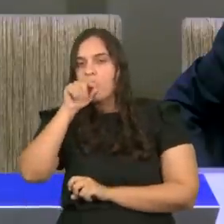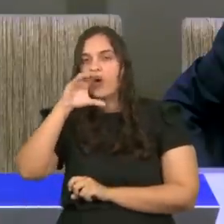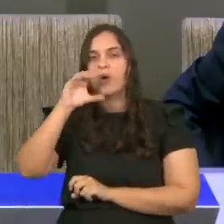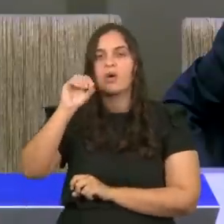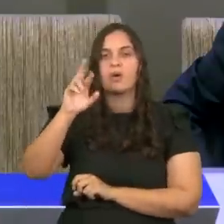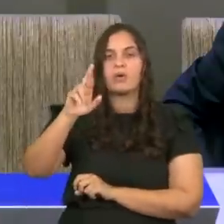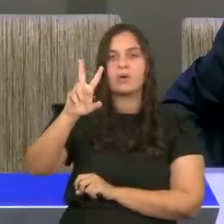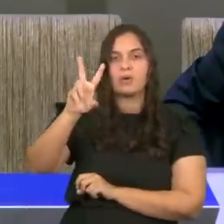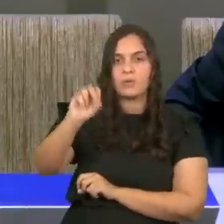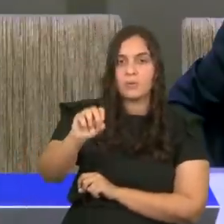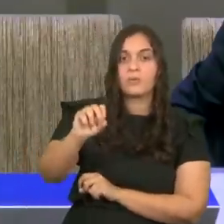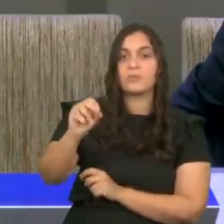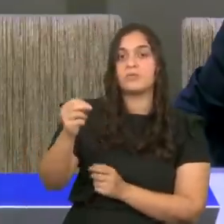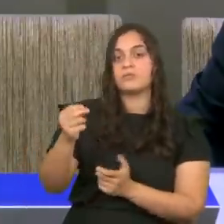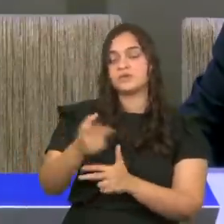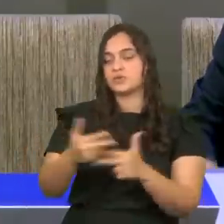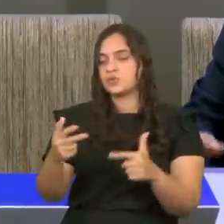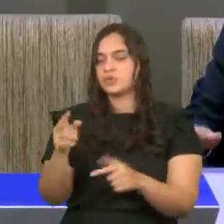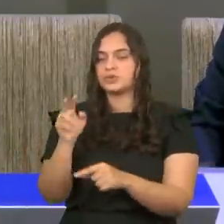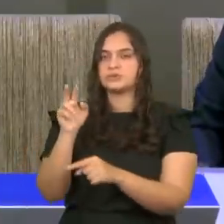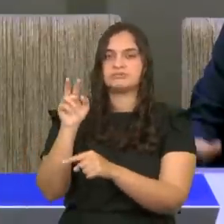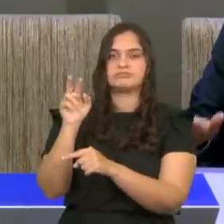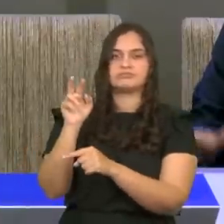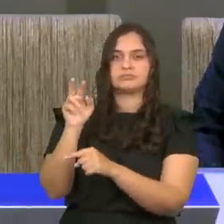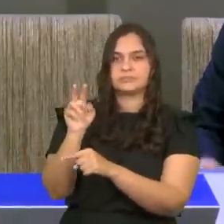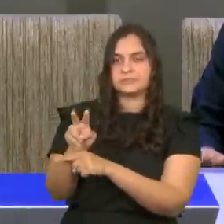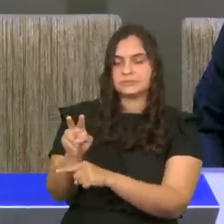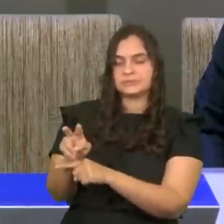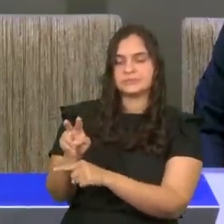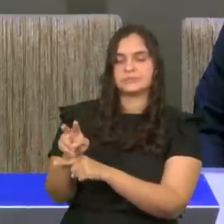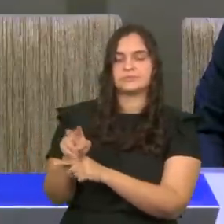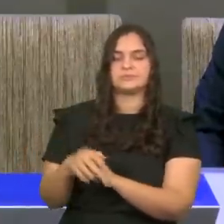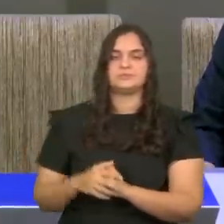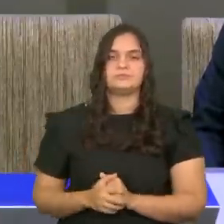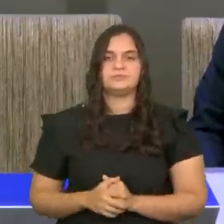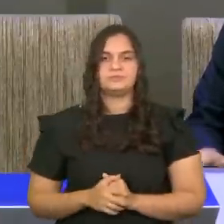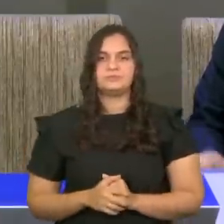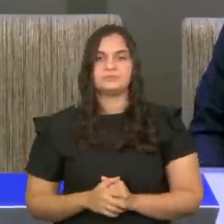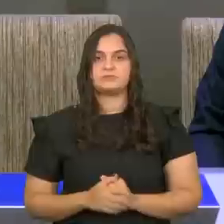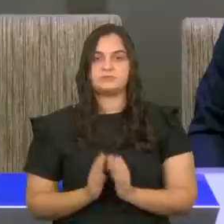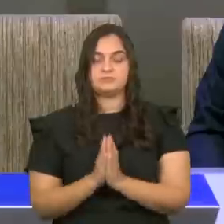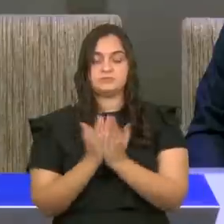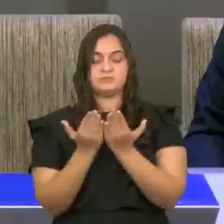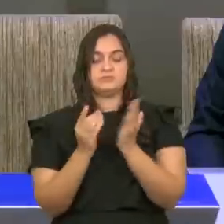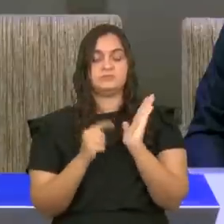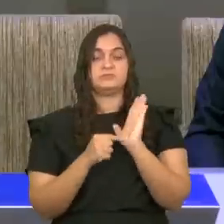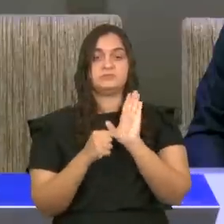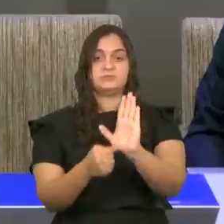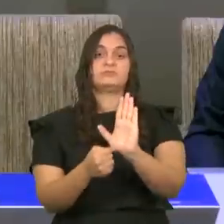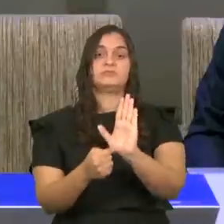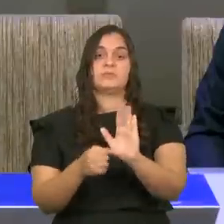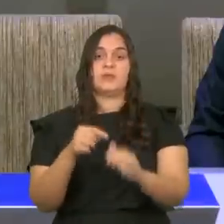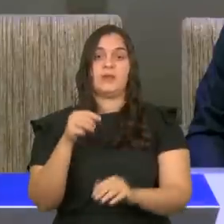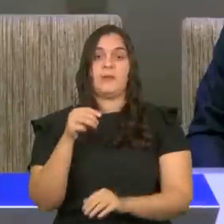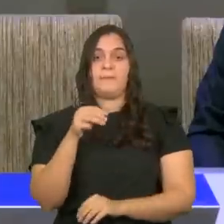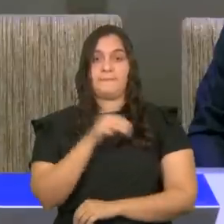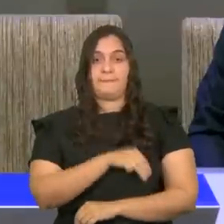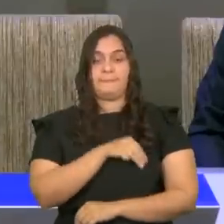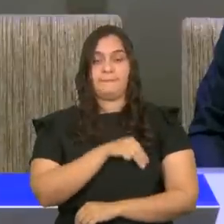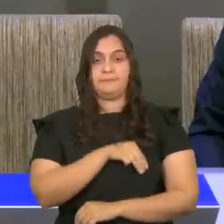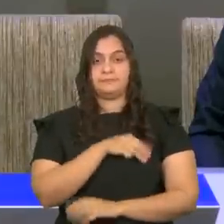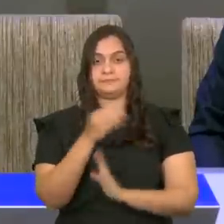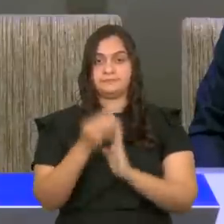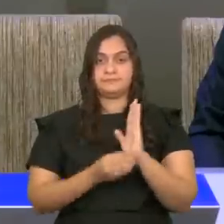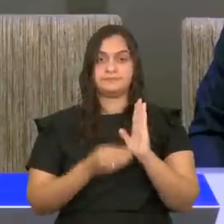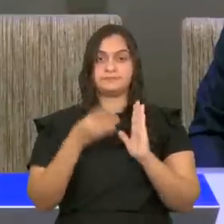que estão desprezo, a Bíblia vai falar, em Mateus capítulo 4, versículo 16,